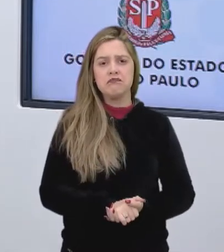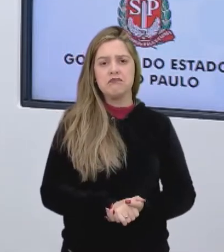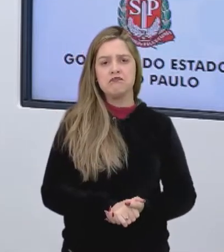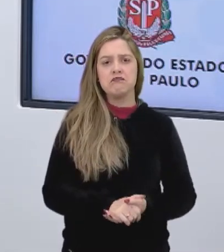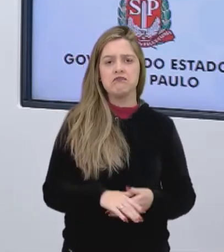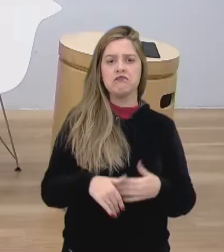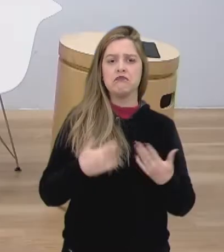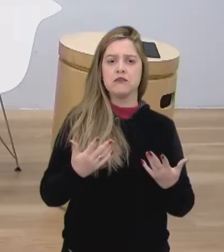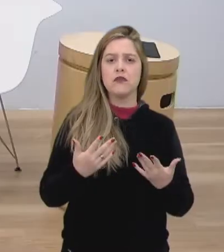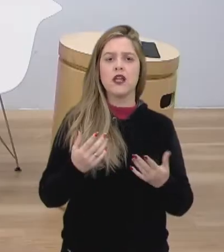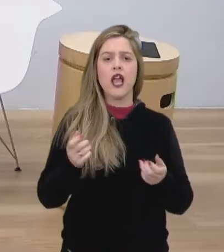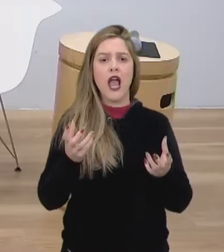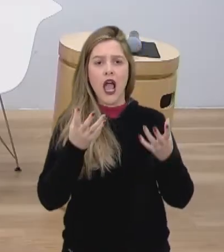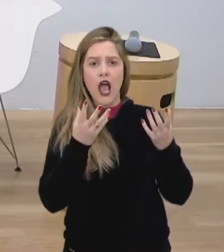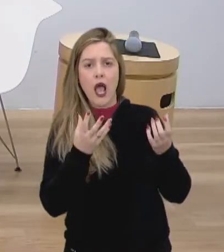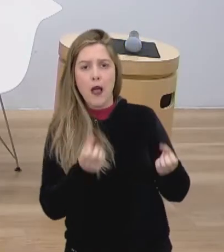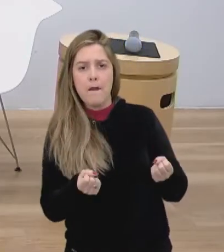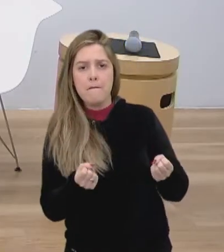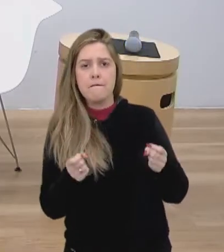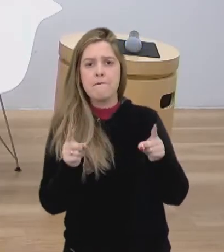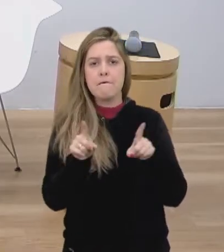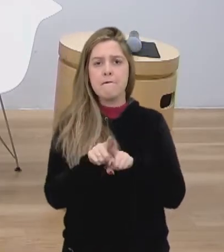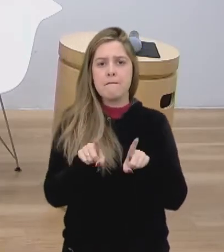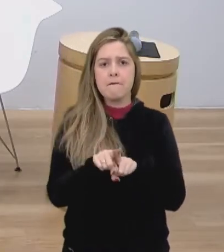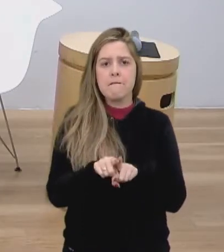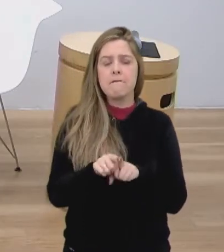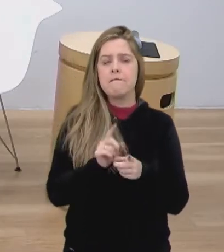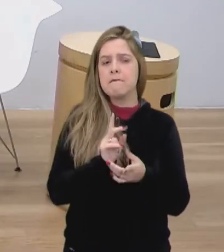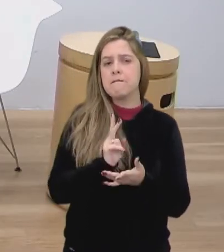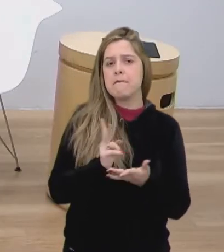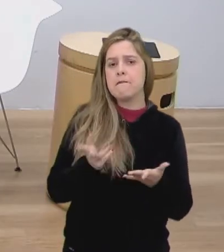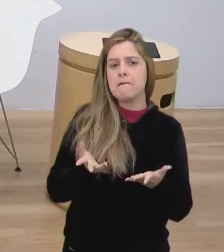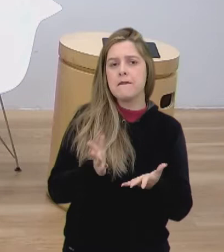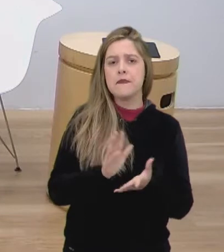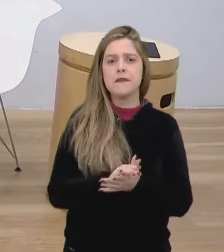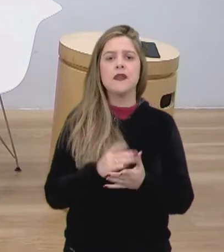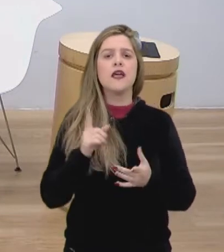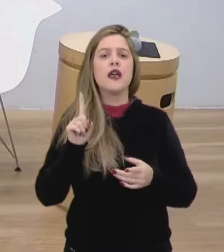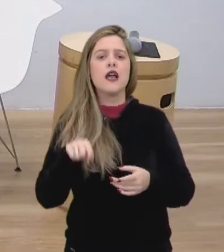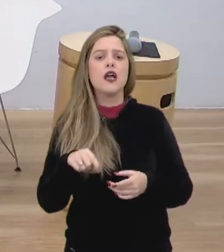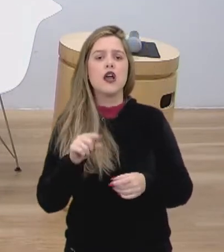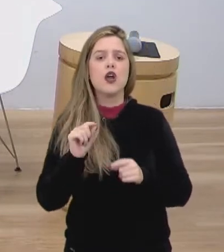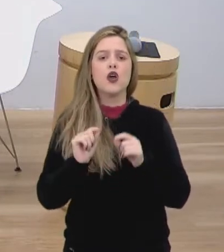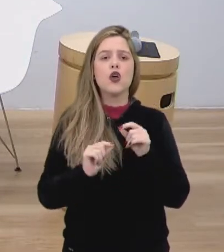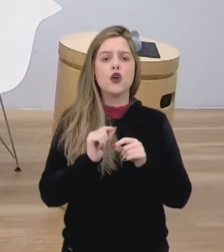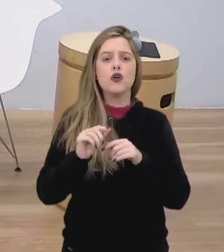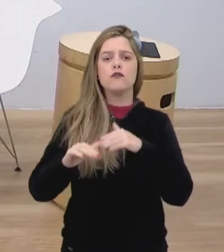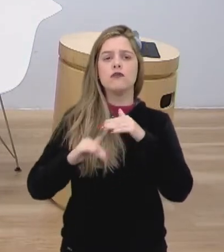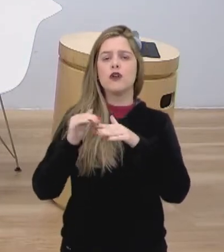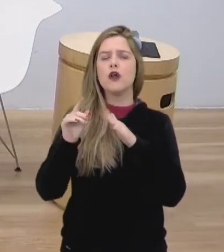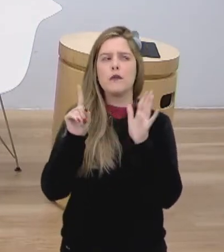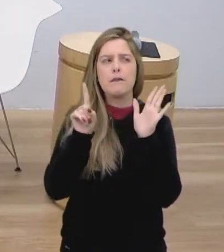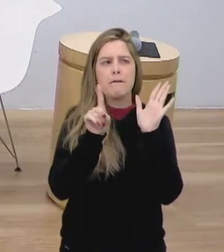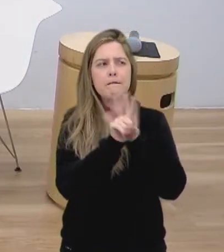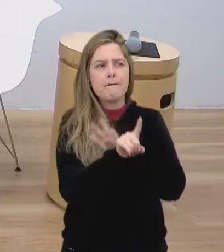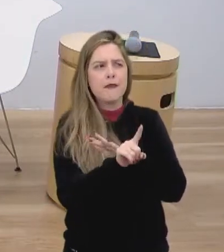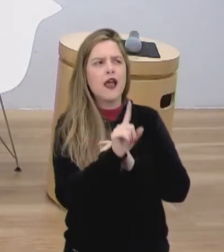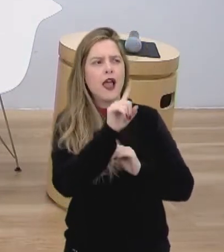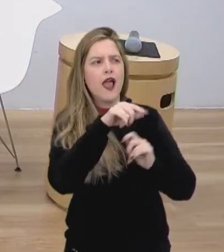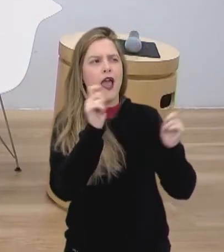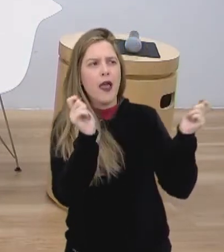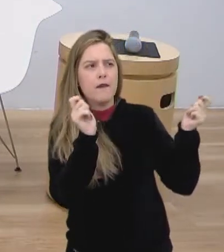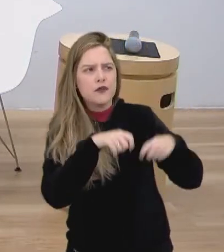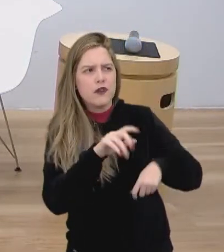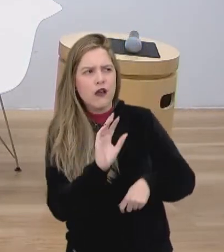Há trabalho, mas ele não é mais feito por humanos. E aí, envolvendo essa pergunta, é possível isso